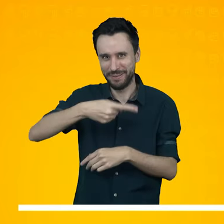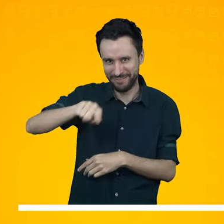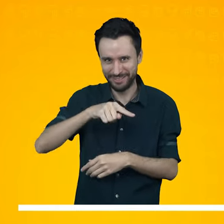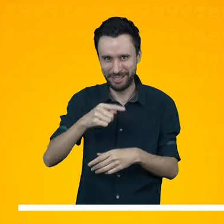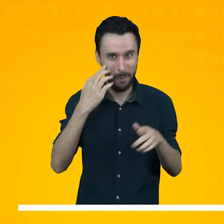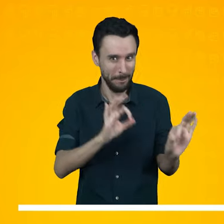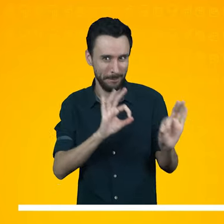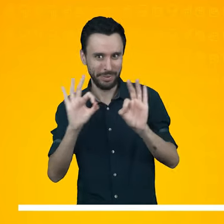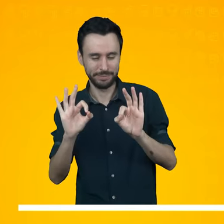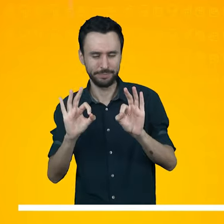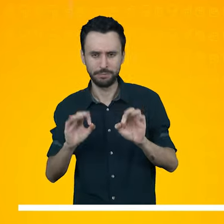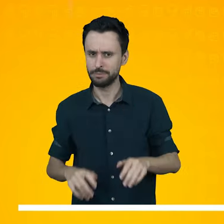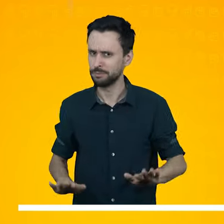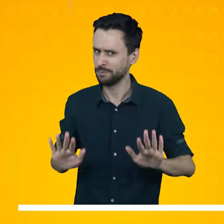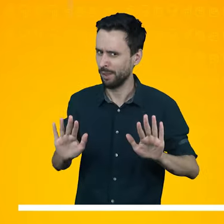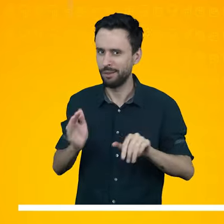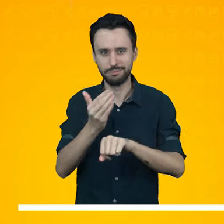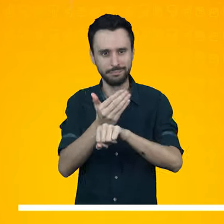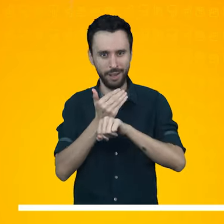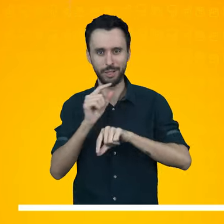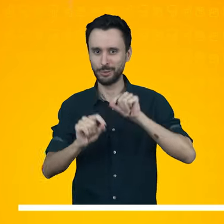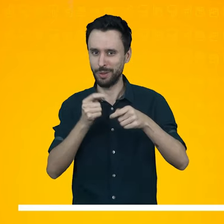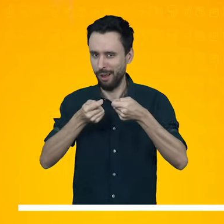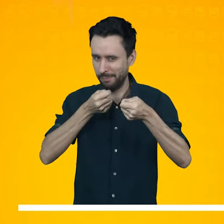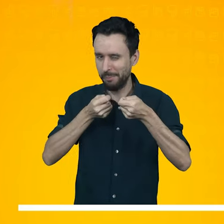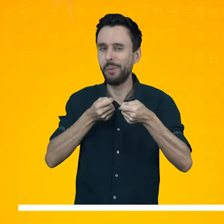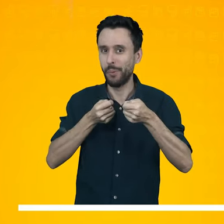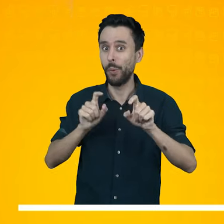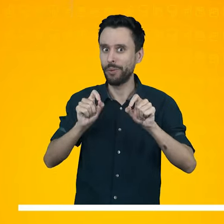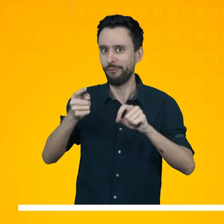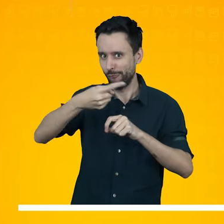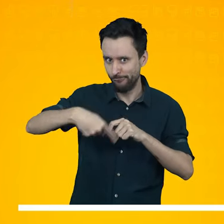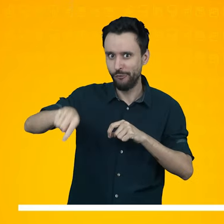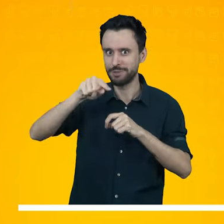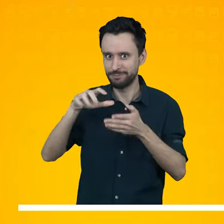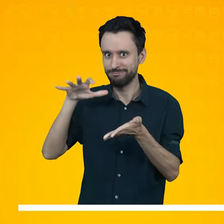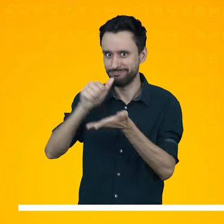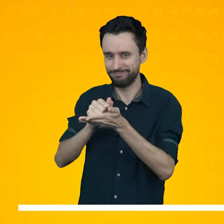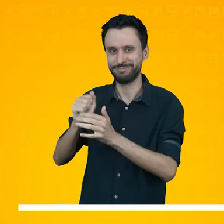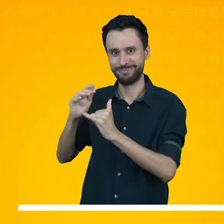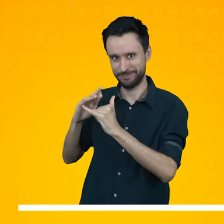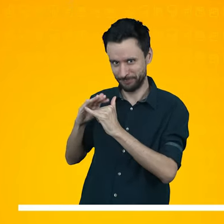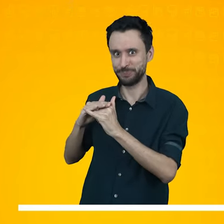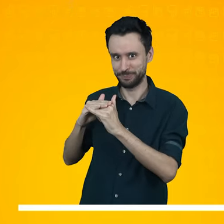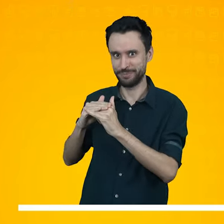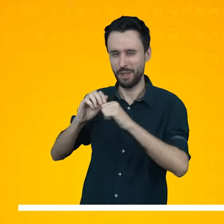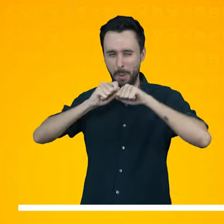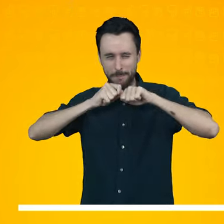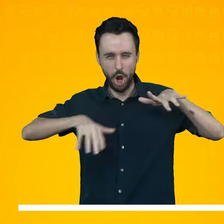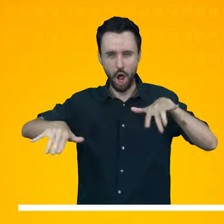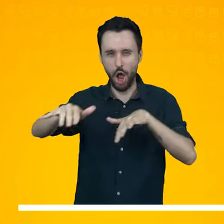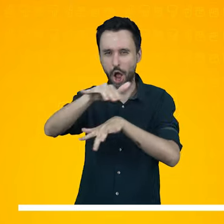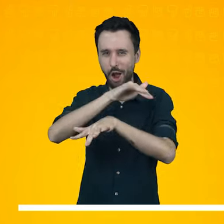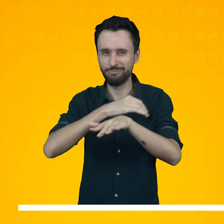vocês. Vamos assistir? Mas, antes da gente começar a entrevista, se inscrevam no canal, compartilhem